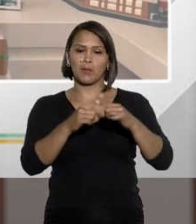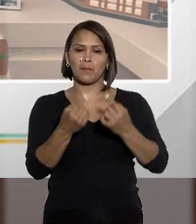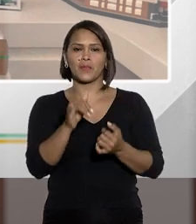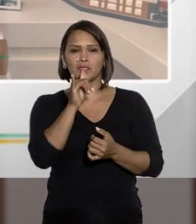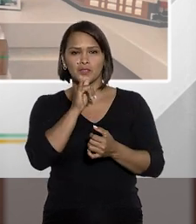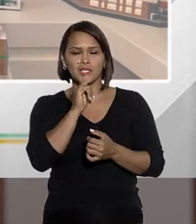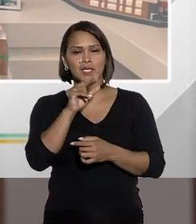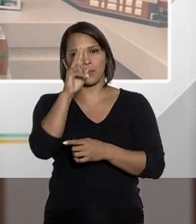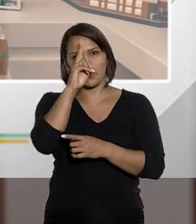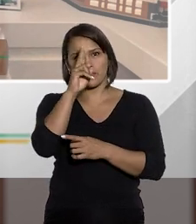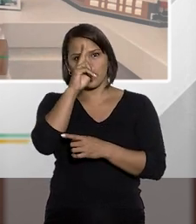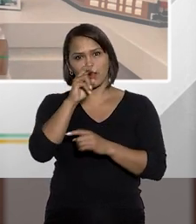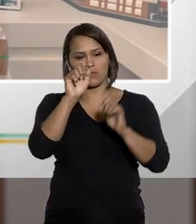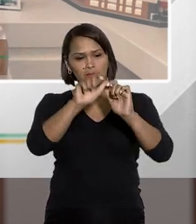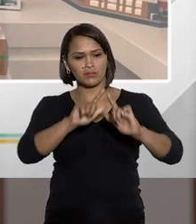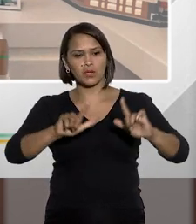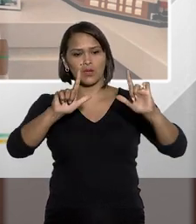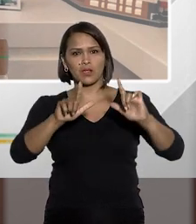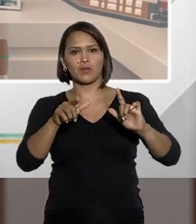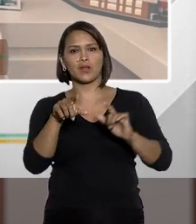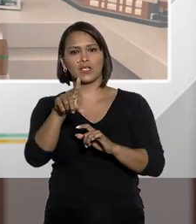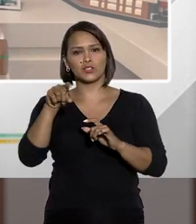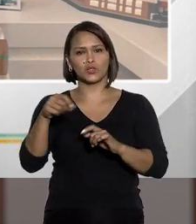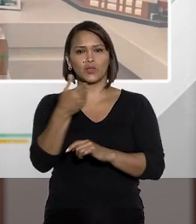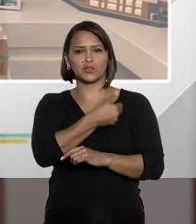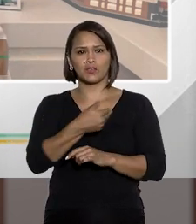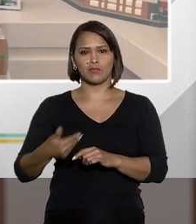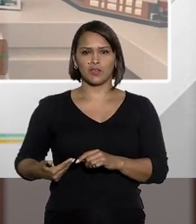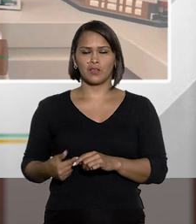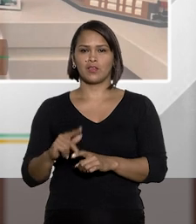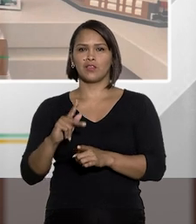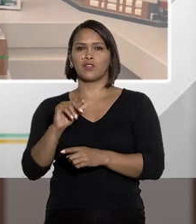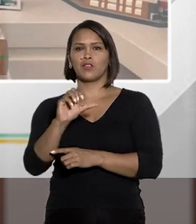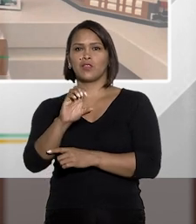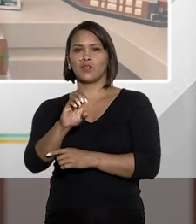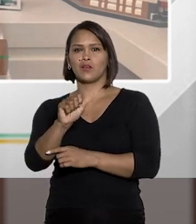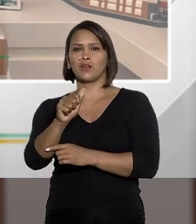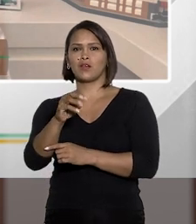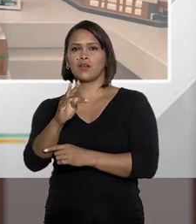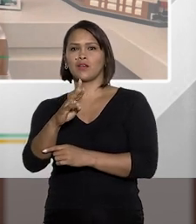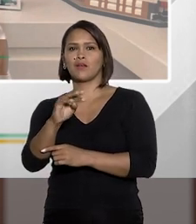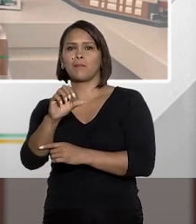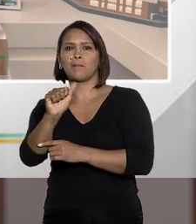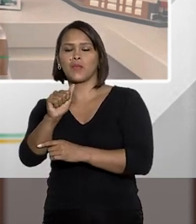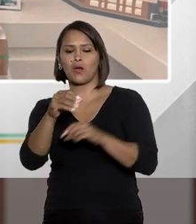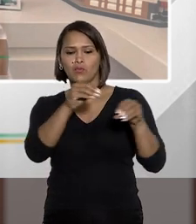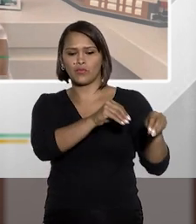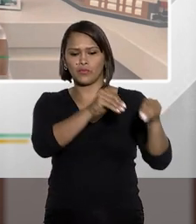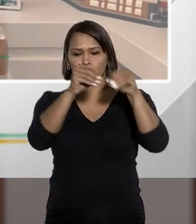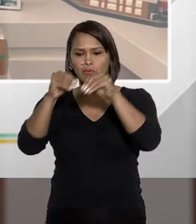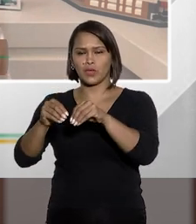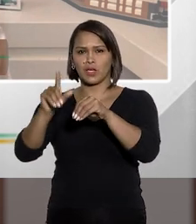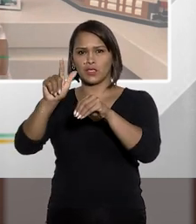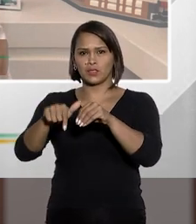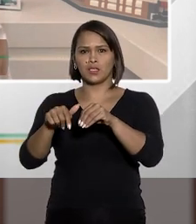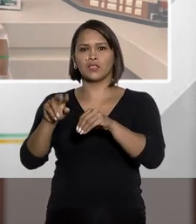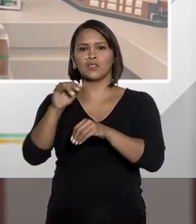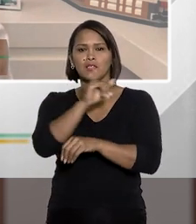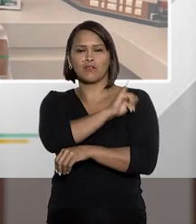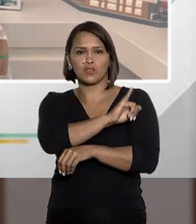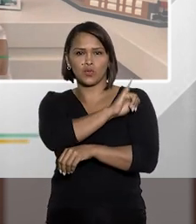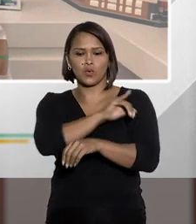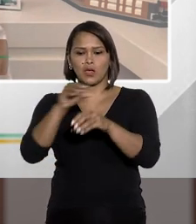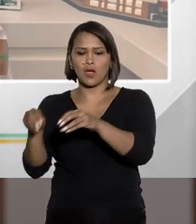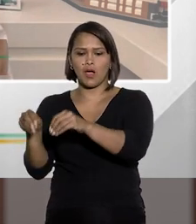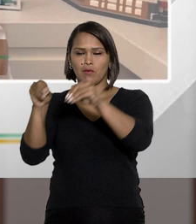específicos, mas a gente vai lembrar das imagens do ex-governador Sérgio Cabral. Quando transportado, acho que